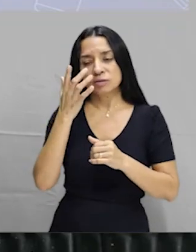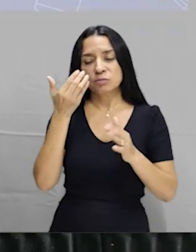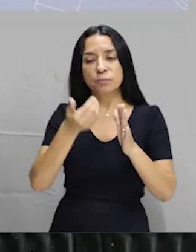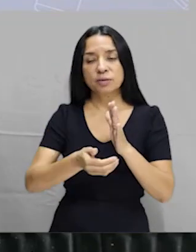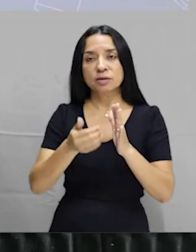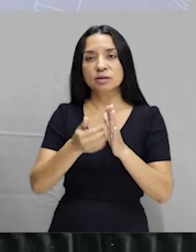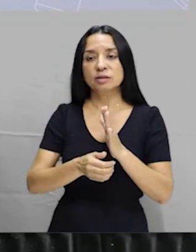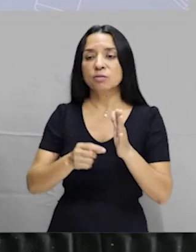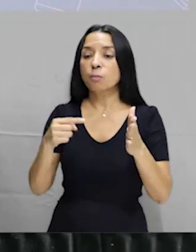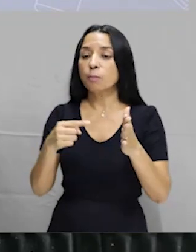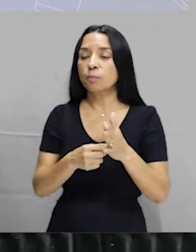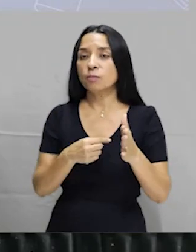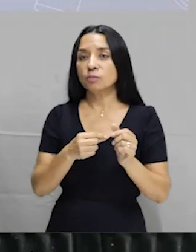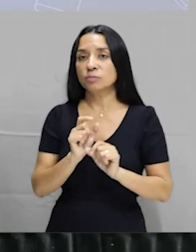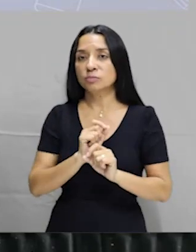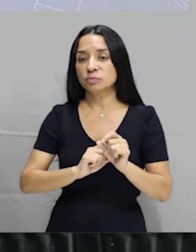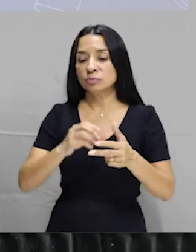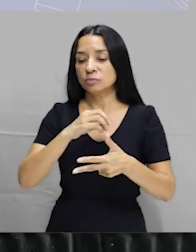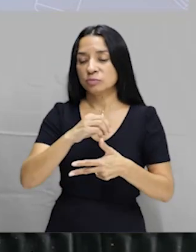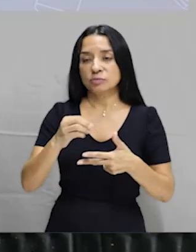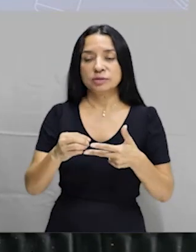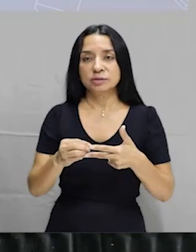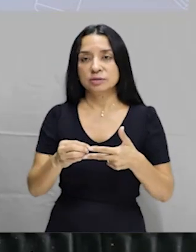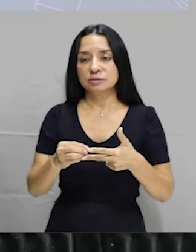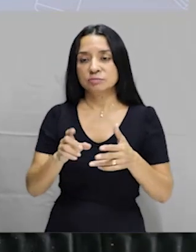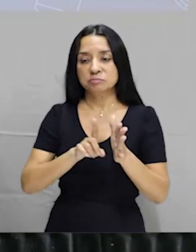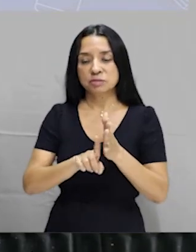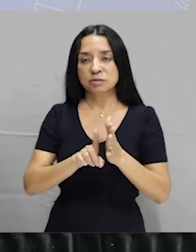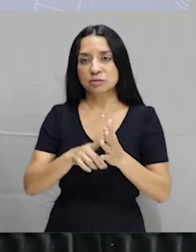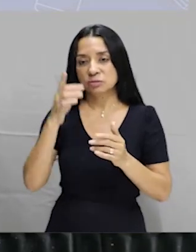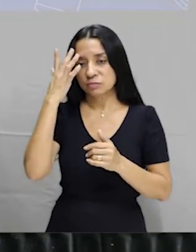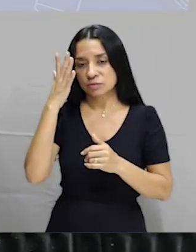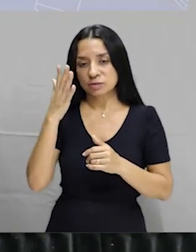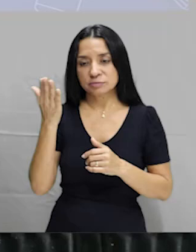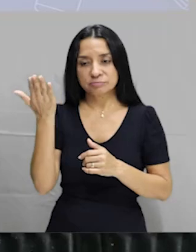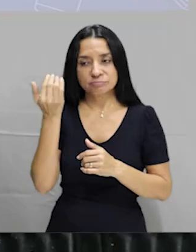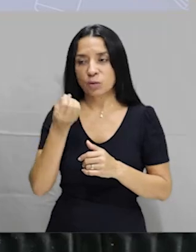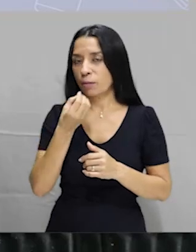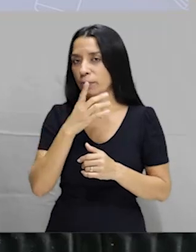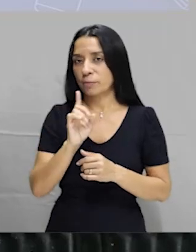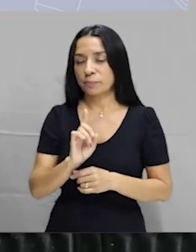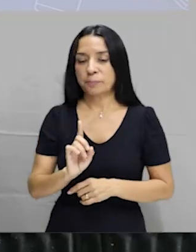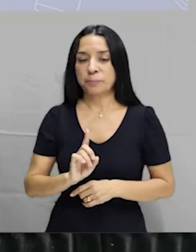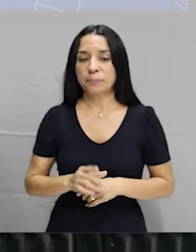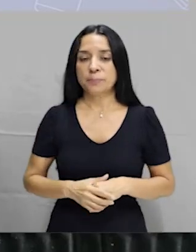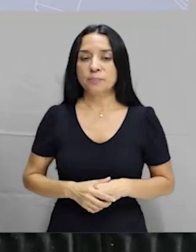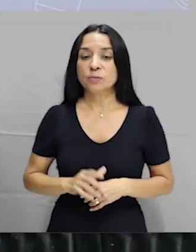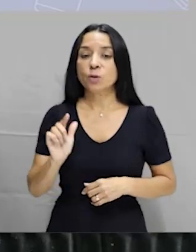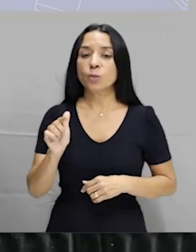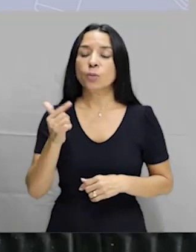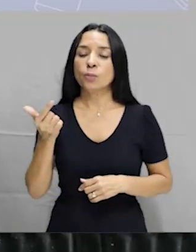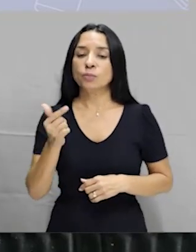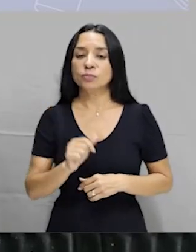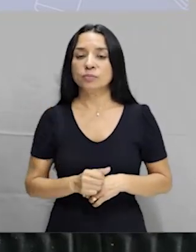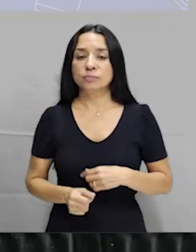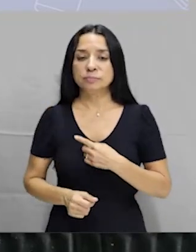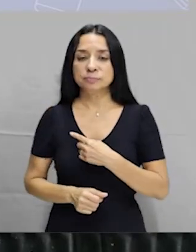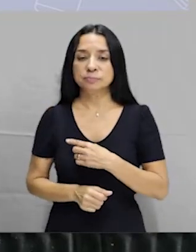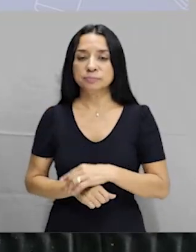fácil no Enem da vida, hum, sei não. Outro. Se,